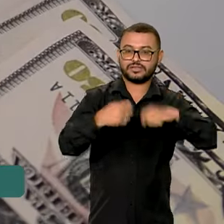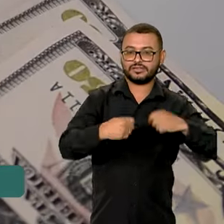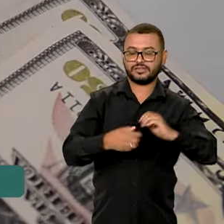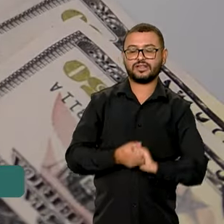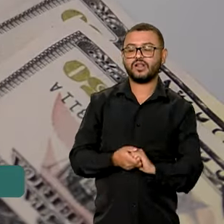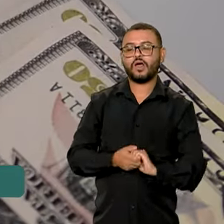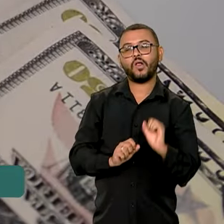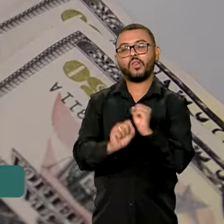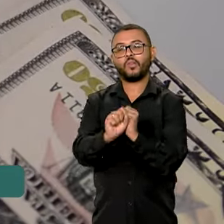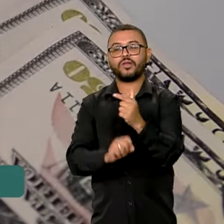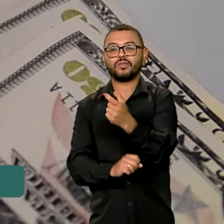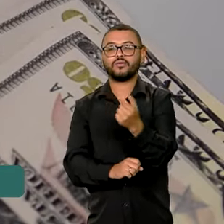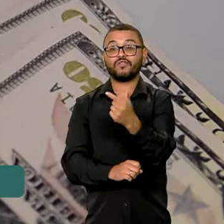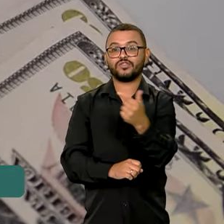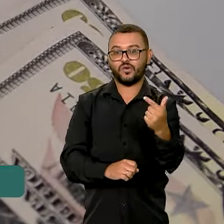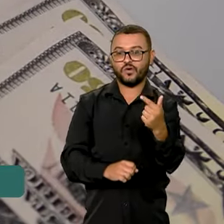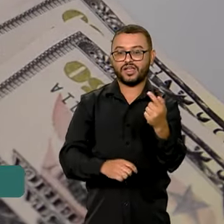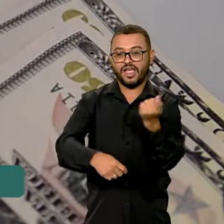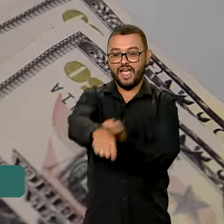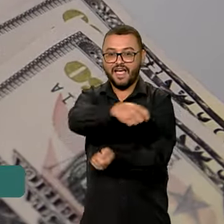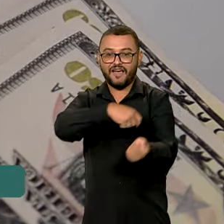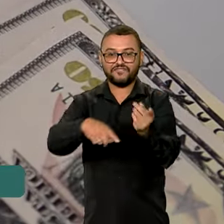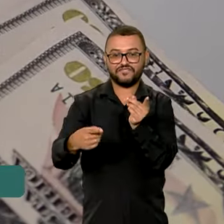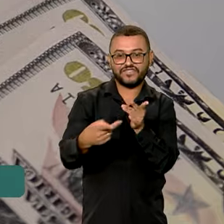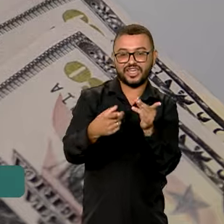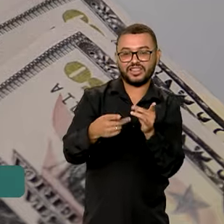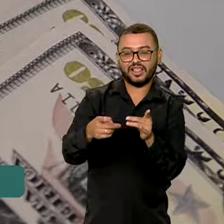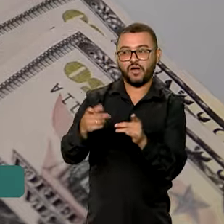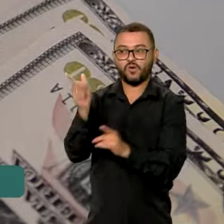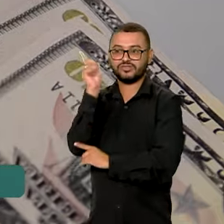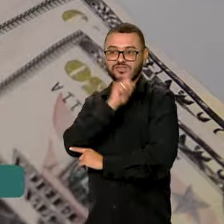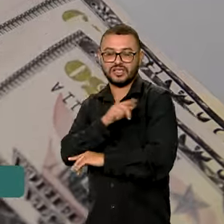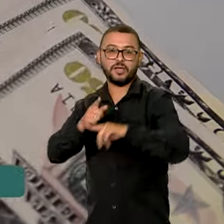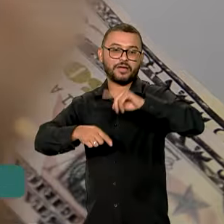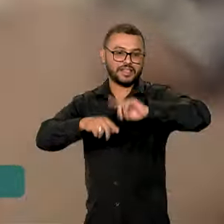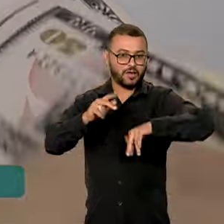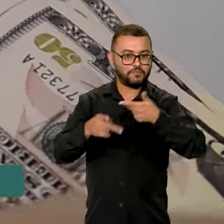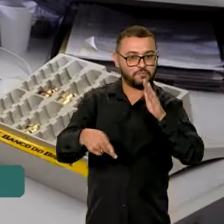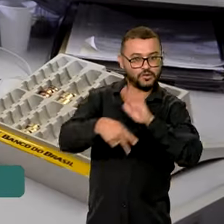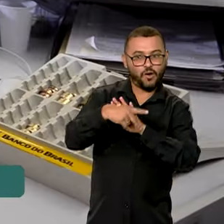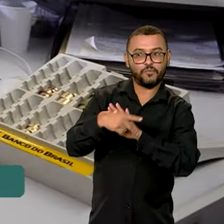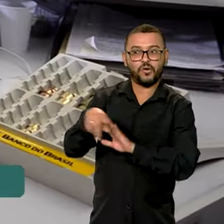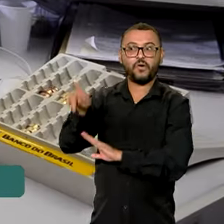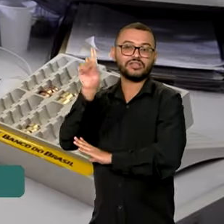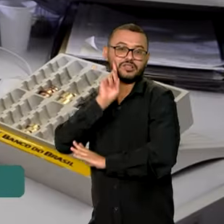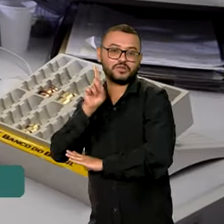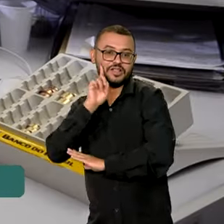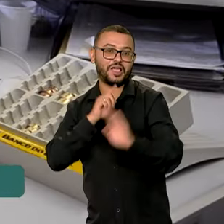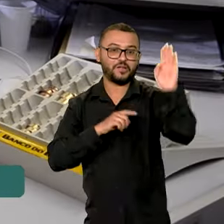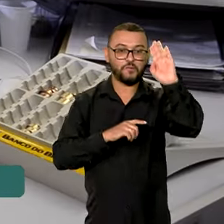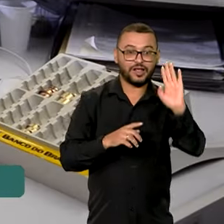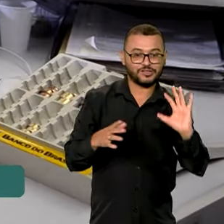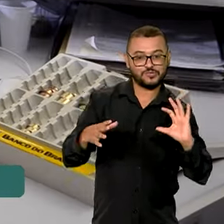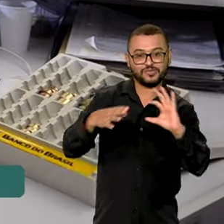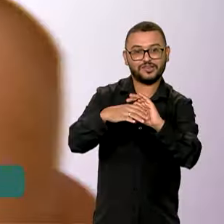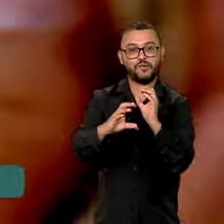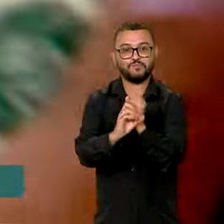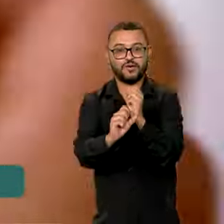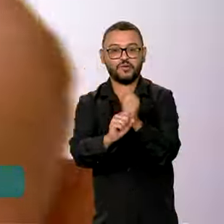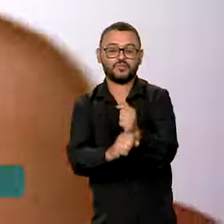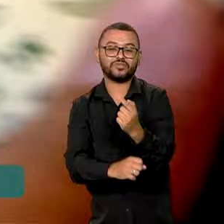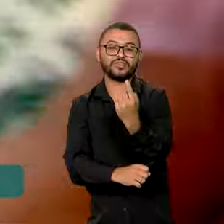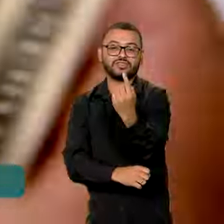Em 2022, o comércio bilateral de bens e serviços entre os dois países totalizou